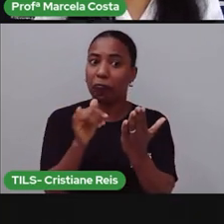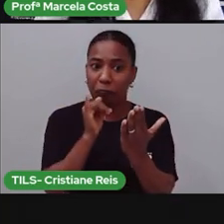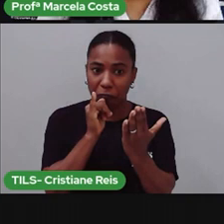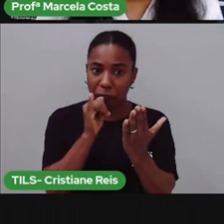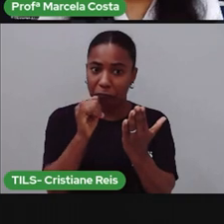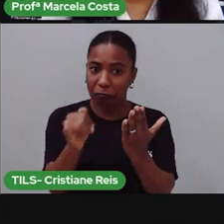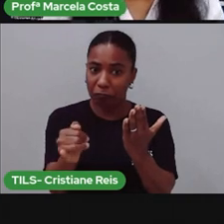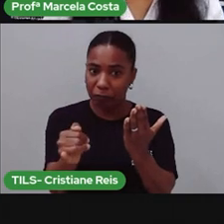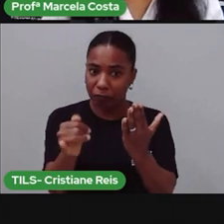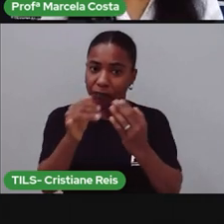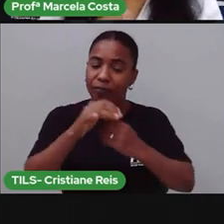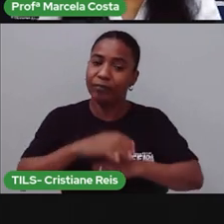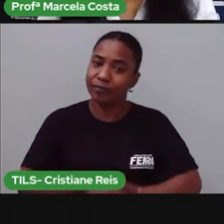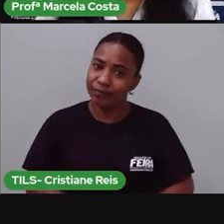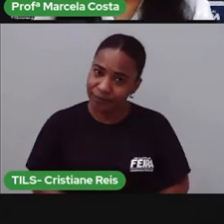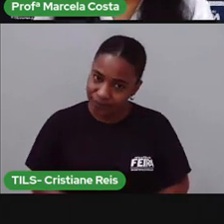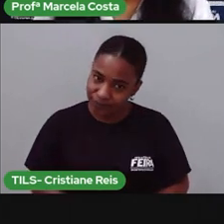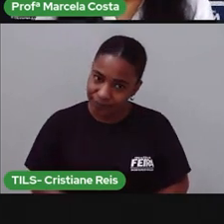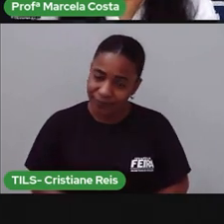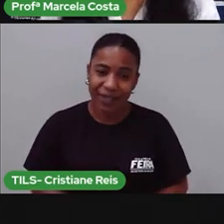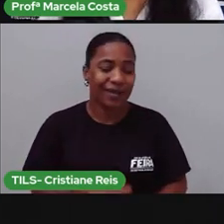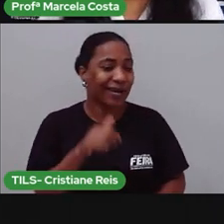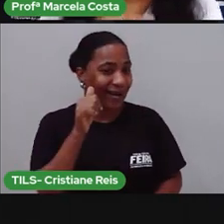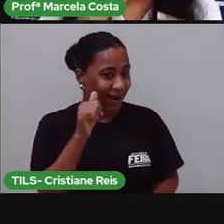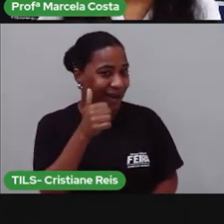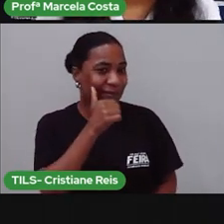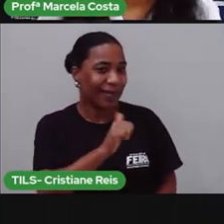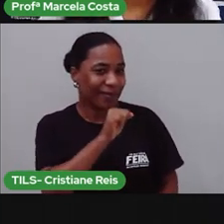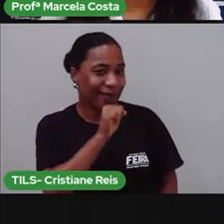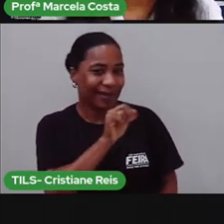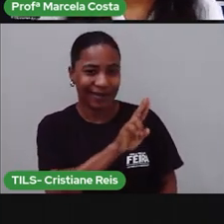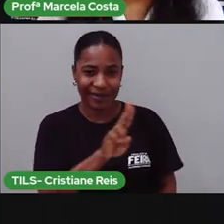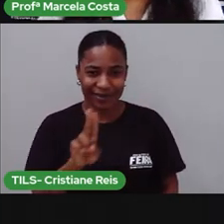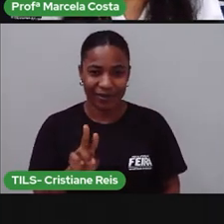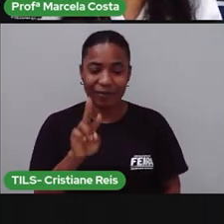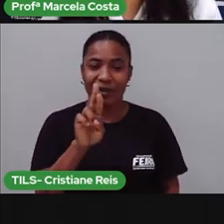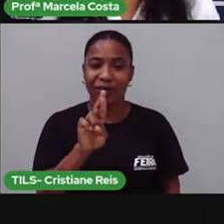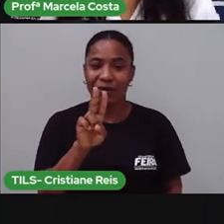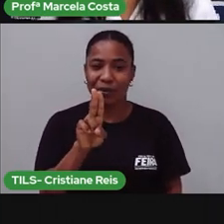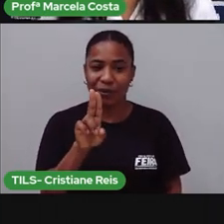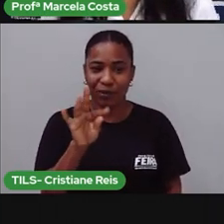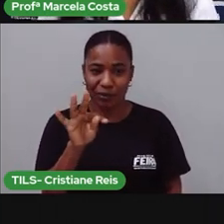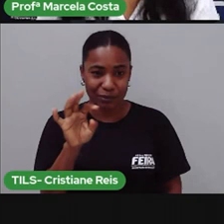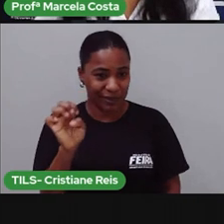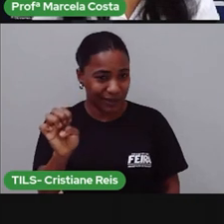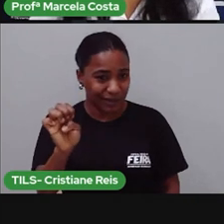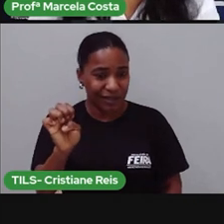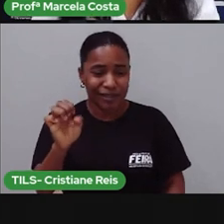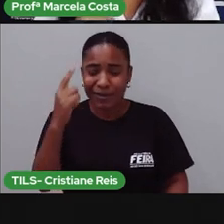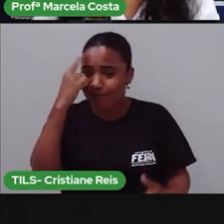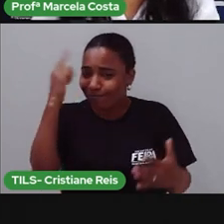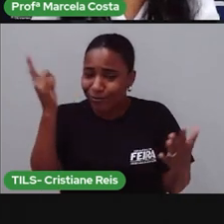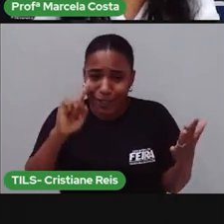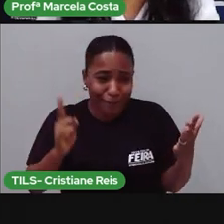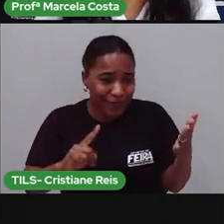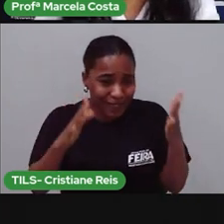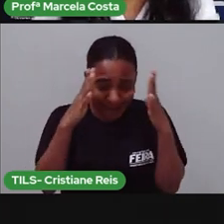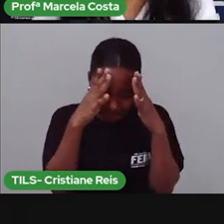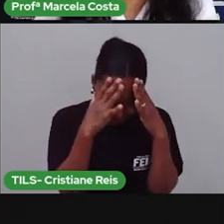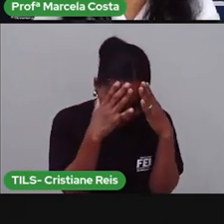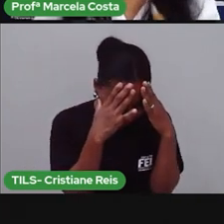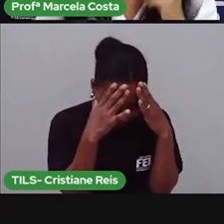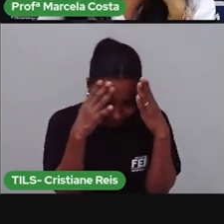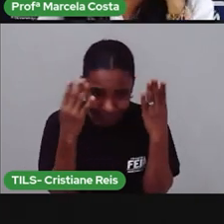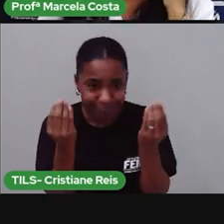Para a Ruti, a mãe de Raimunda não sabia mais o que fazer com a menina. Às vezes, ela ficava